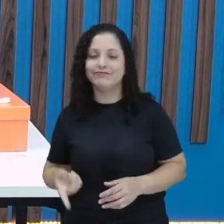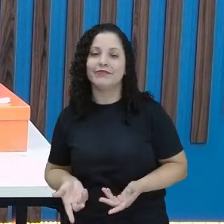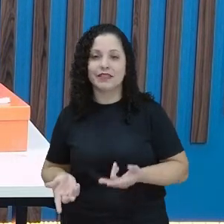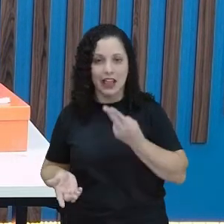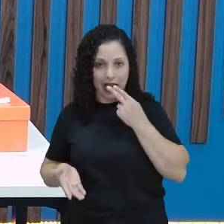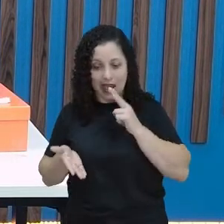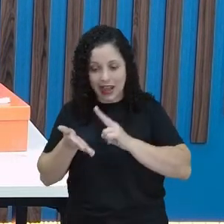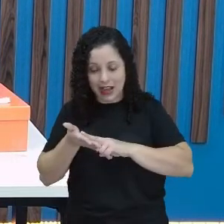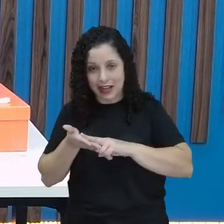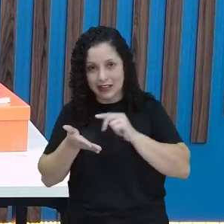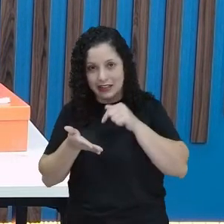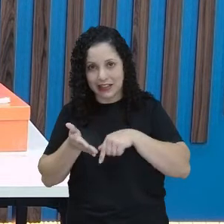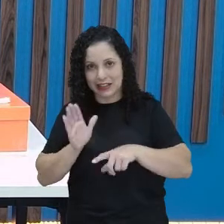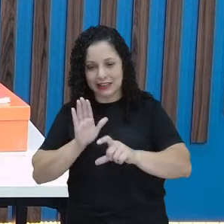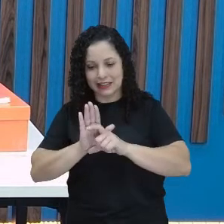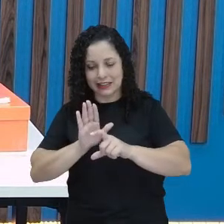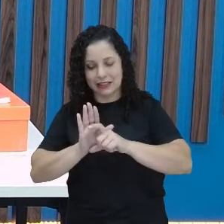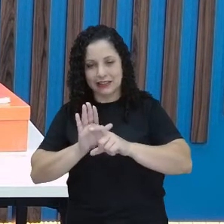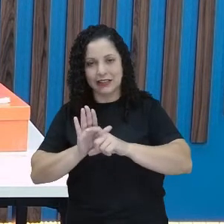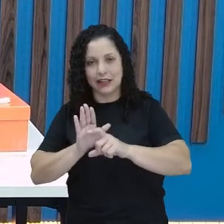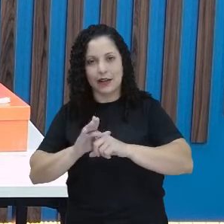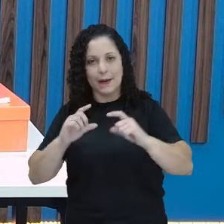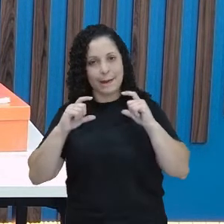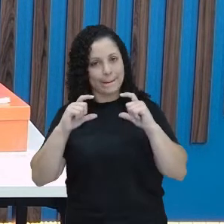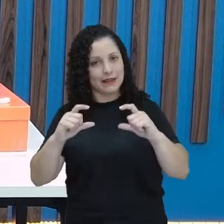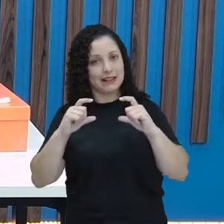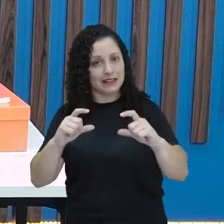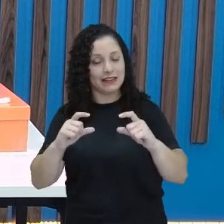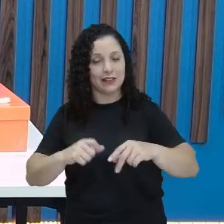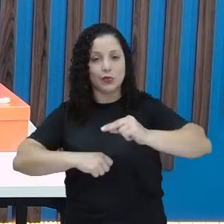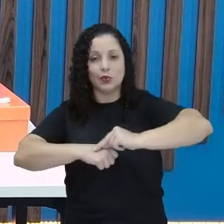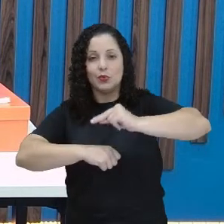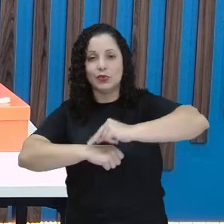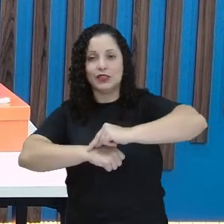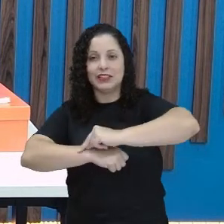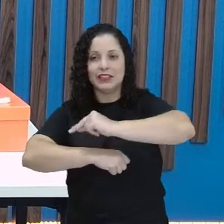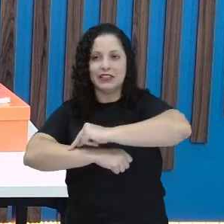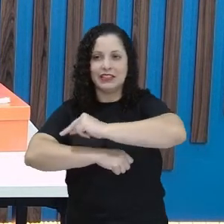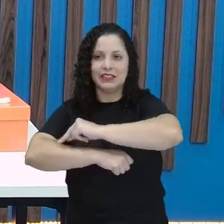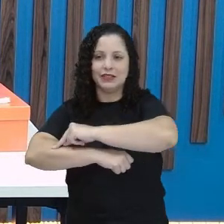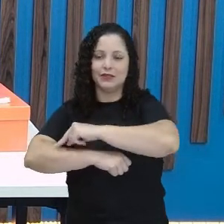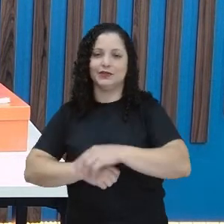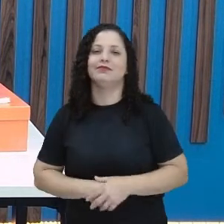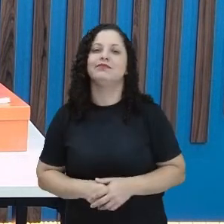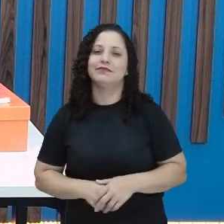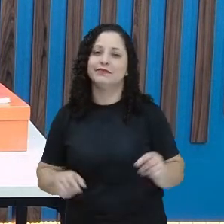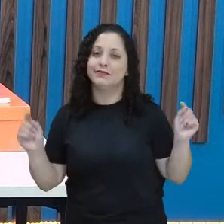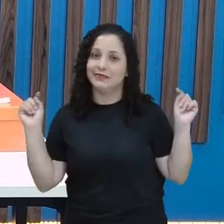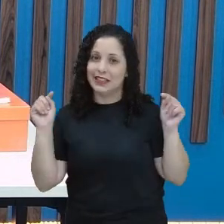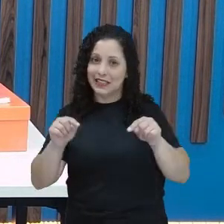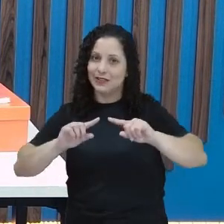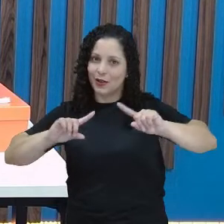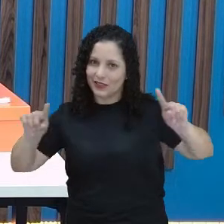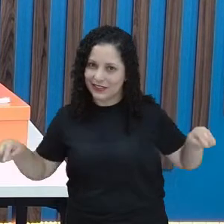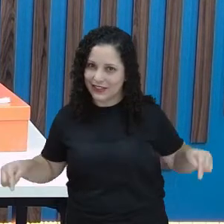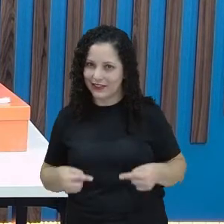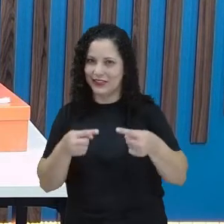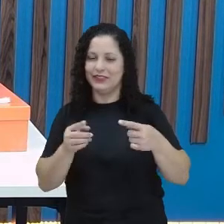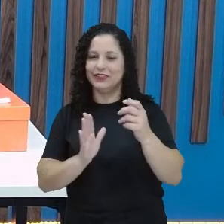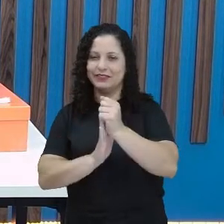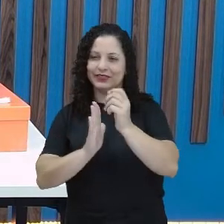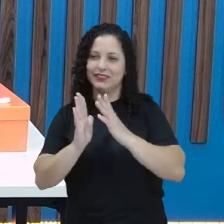o senhor grilo, que está no poema de Sérgio Caparelli? Esse é o nosso desafio.